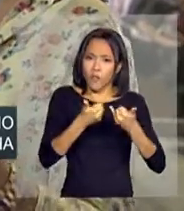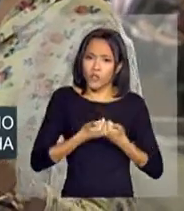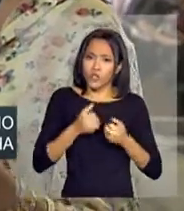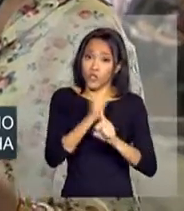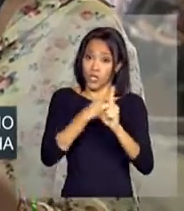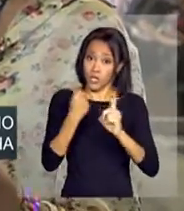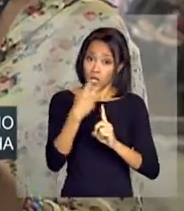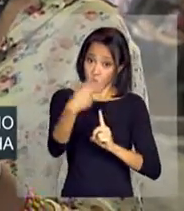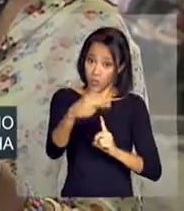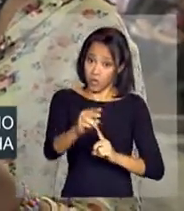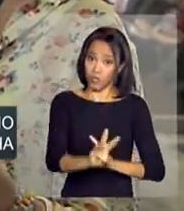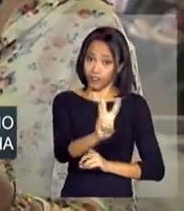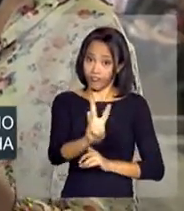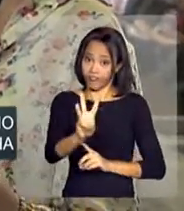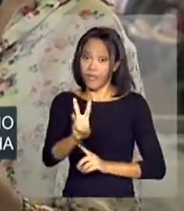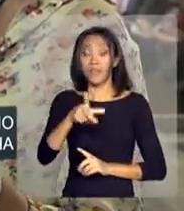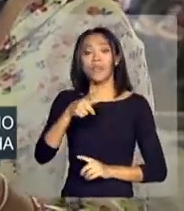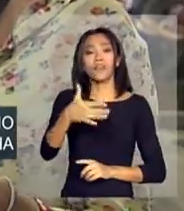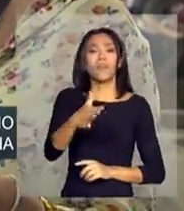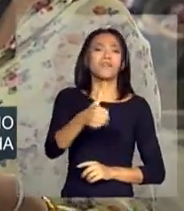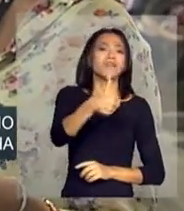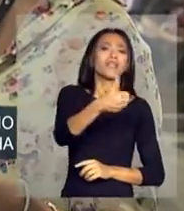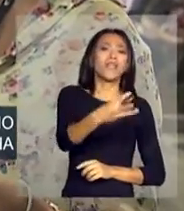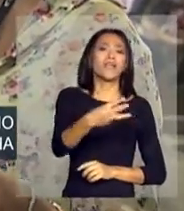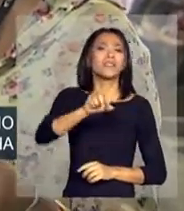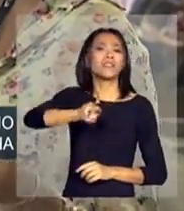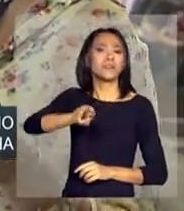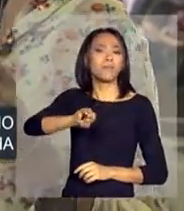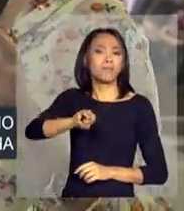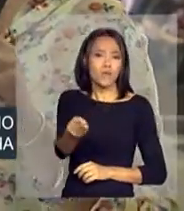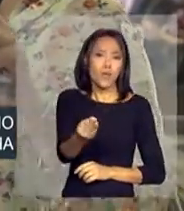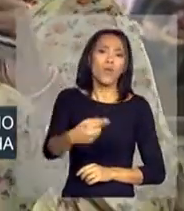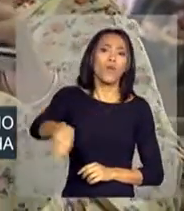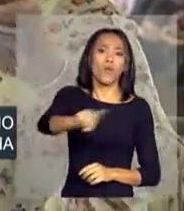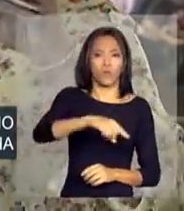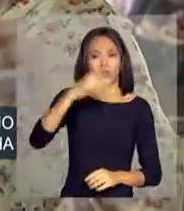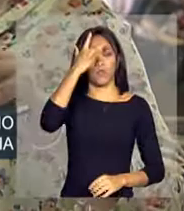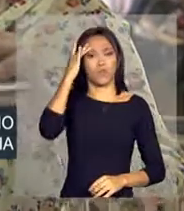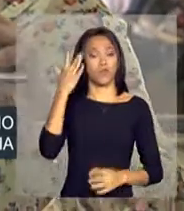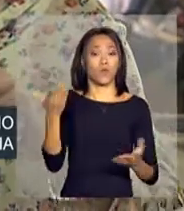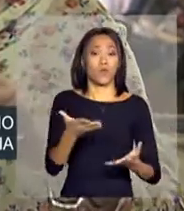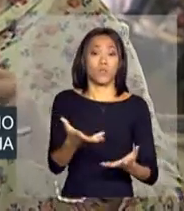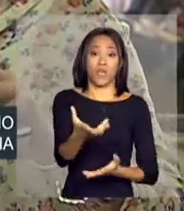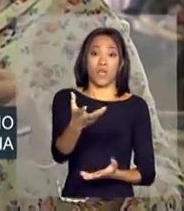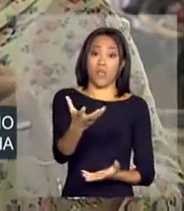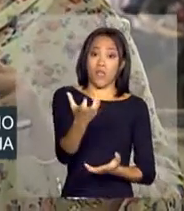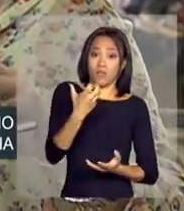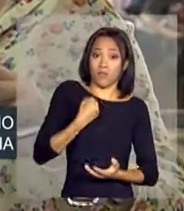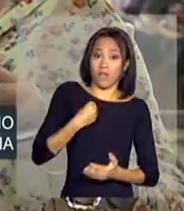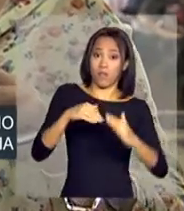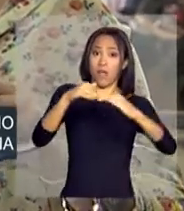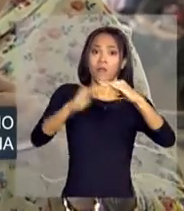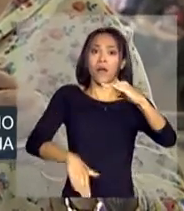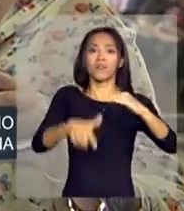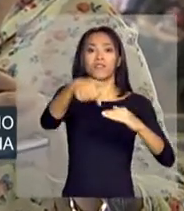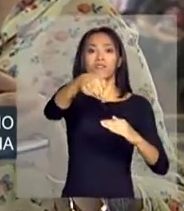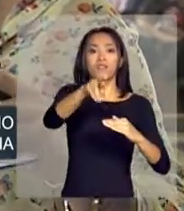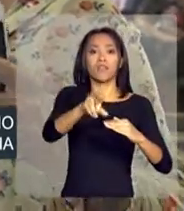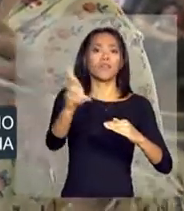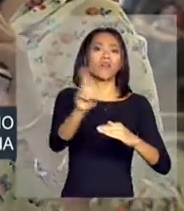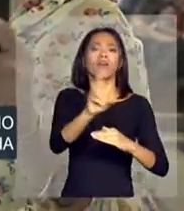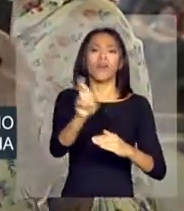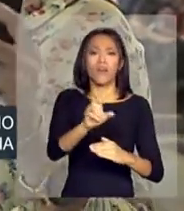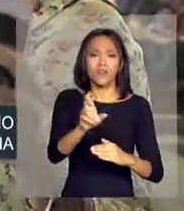vocês que diz que cerca de 13 milhões de pessoas recebem abaixo de R 70 per